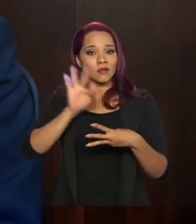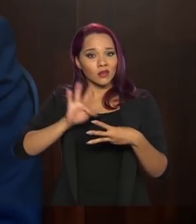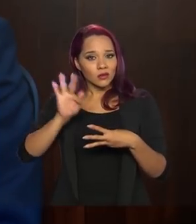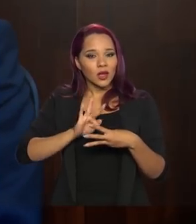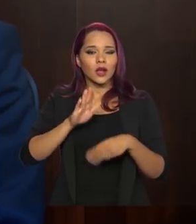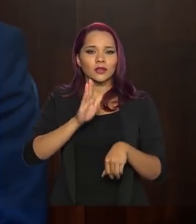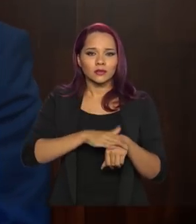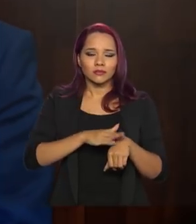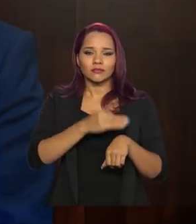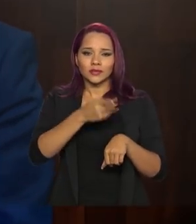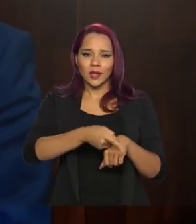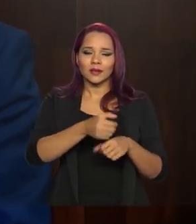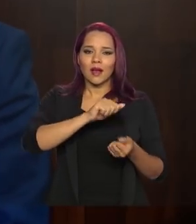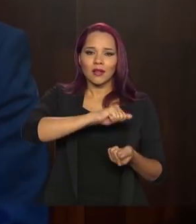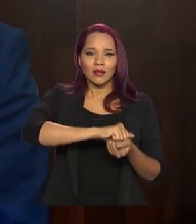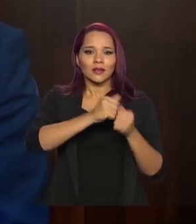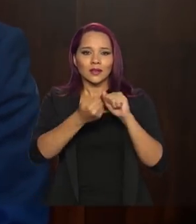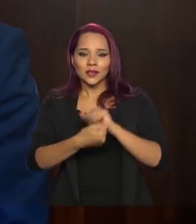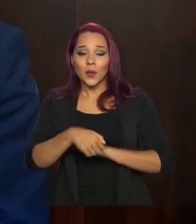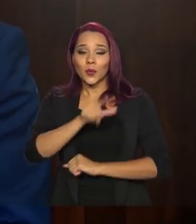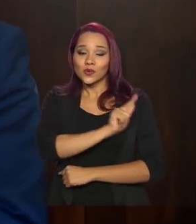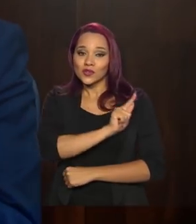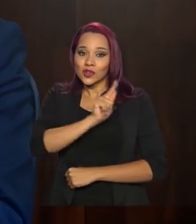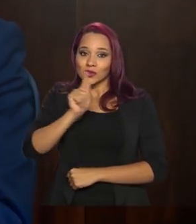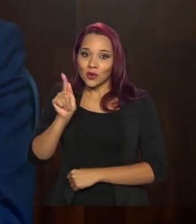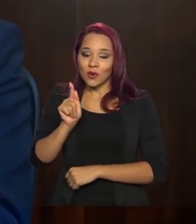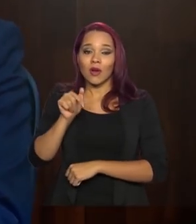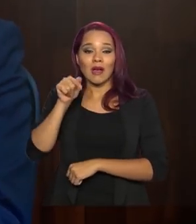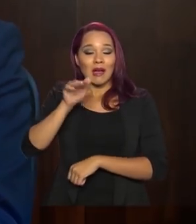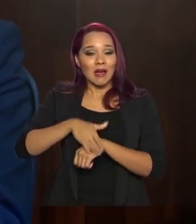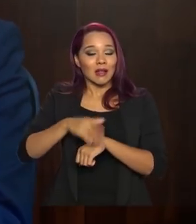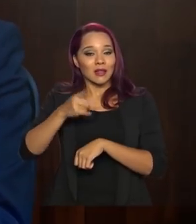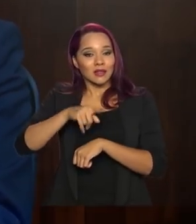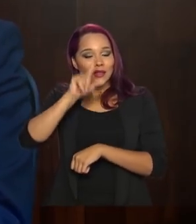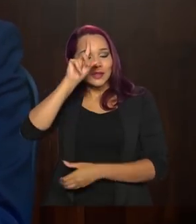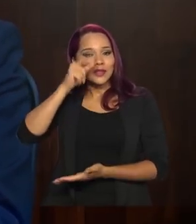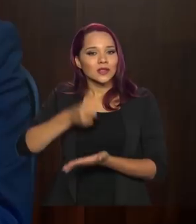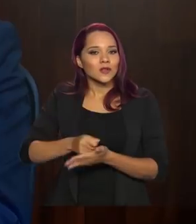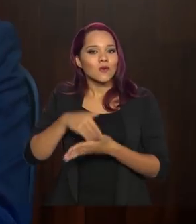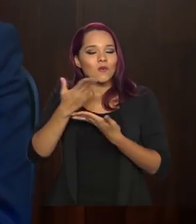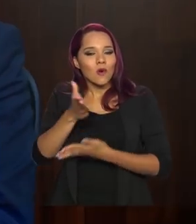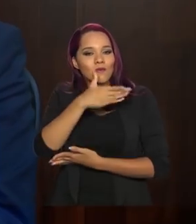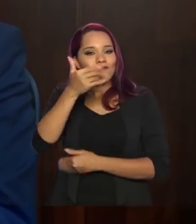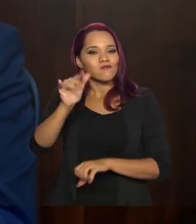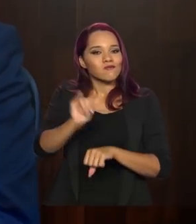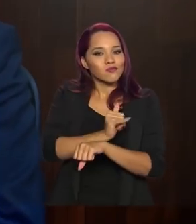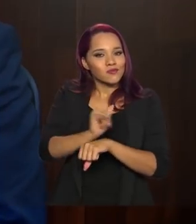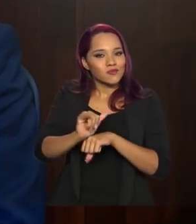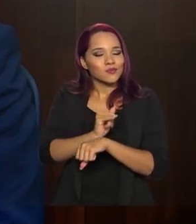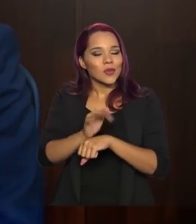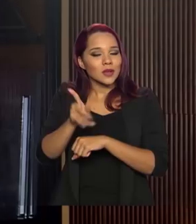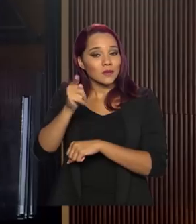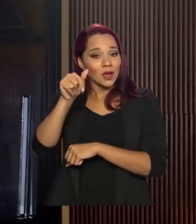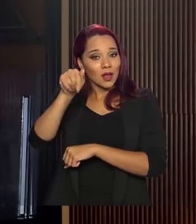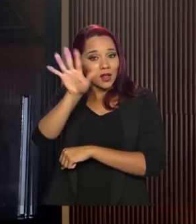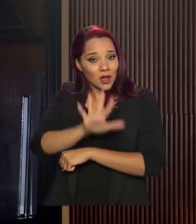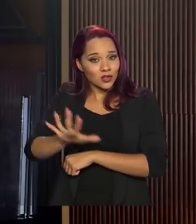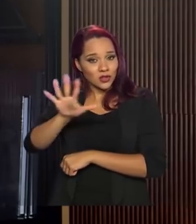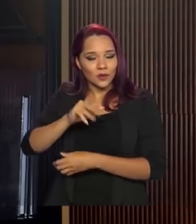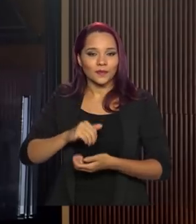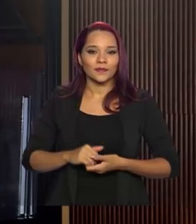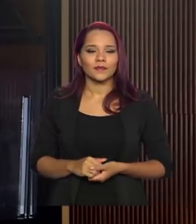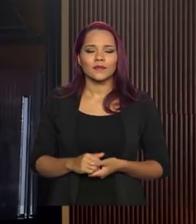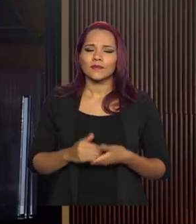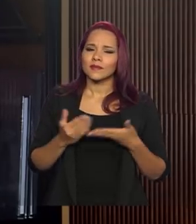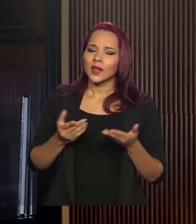flexibilidade para o gestor, na ponta, decidir qual é a melhor alternativa para a realidade daquela região. Ministro, quem